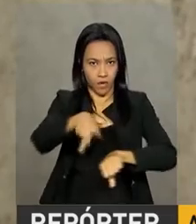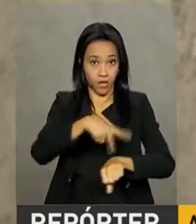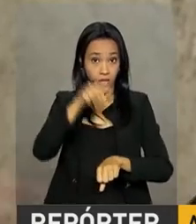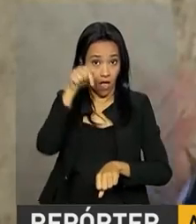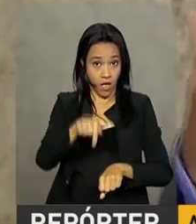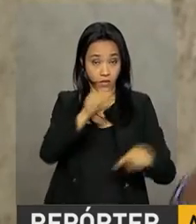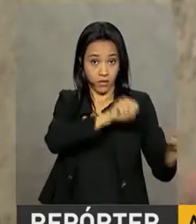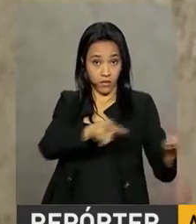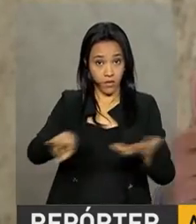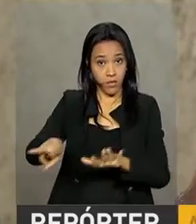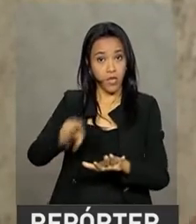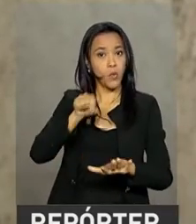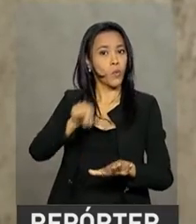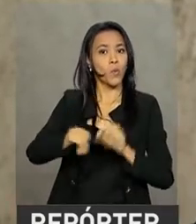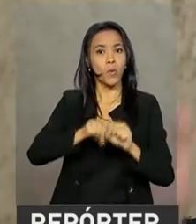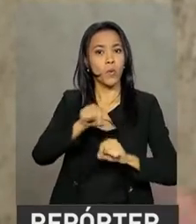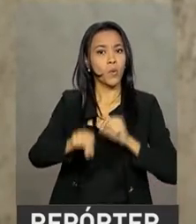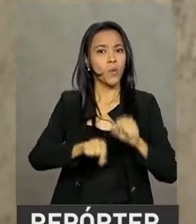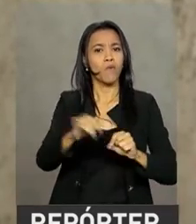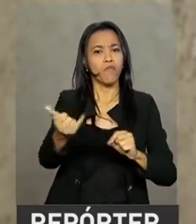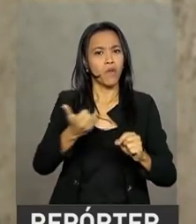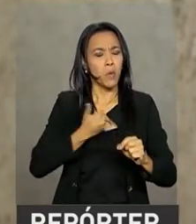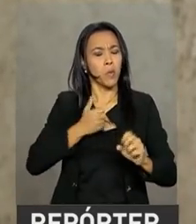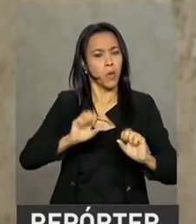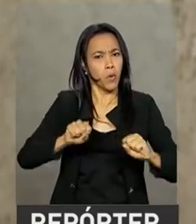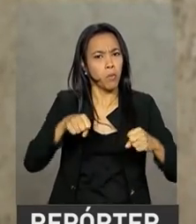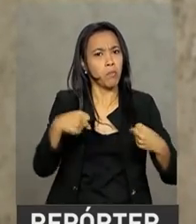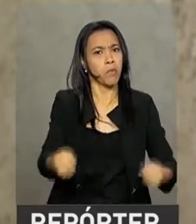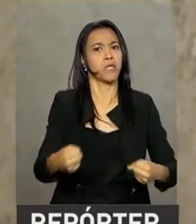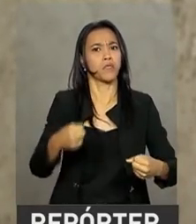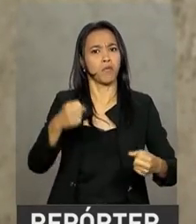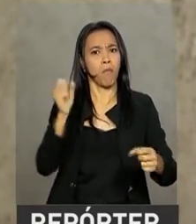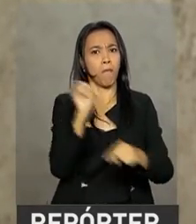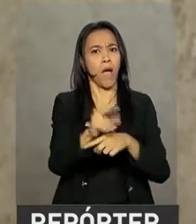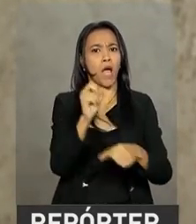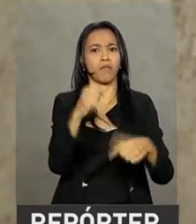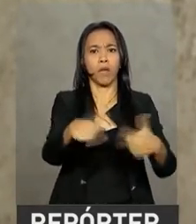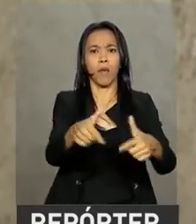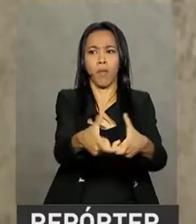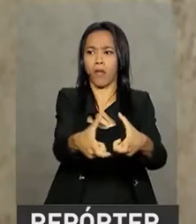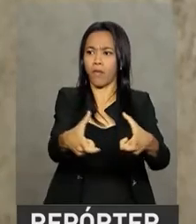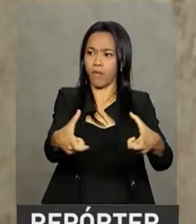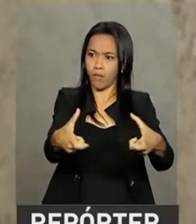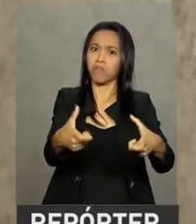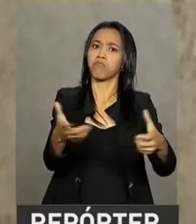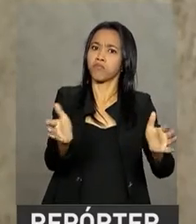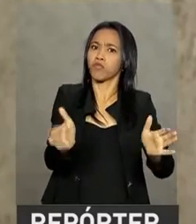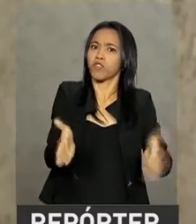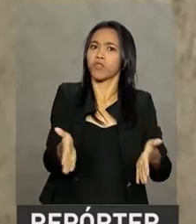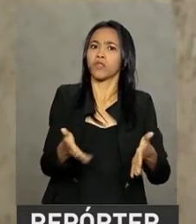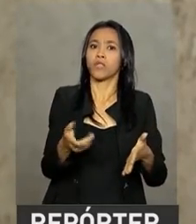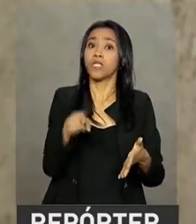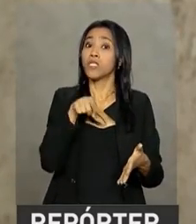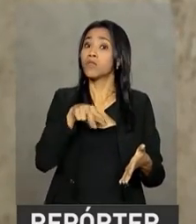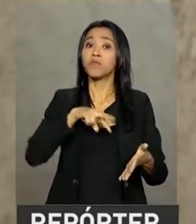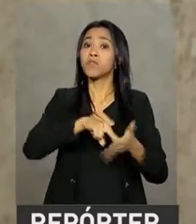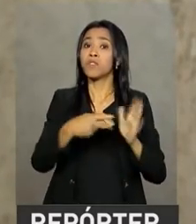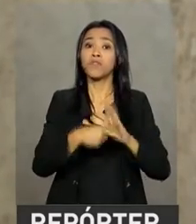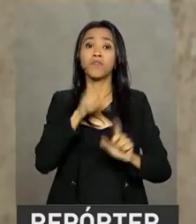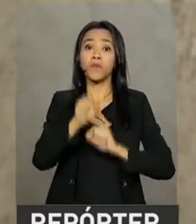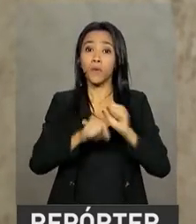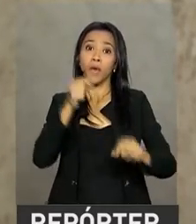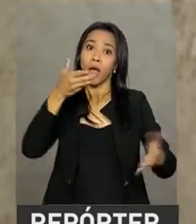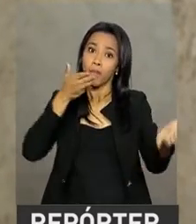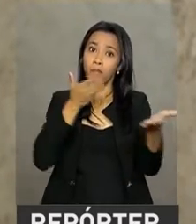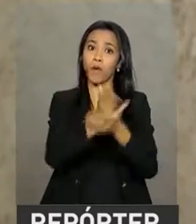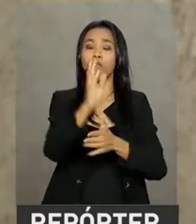notícia do início da recuperação dos empregos no Brasil, está muito envolvida, está diretamente relacionada com a aprovação